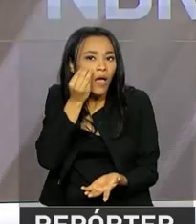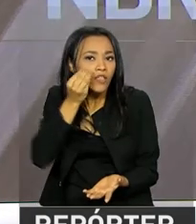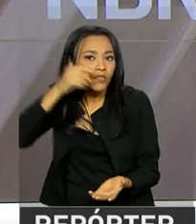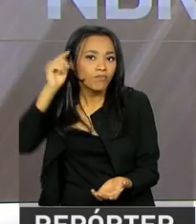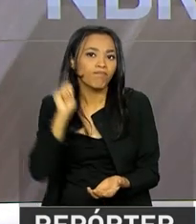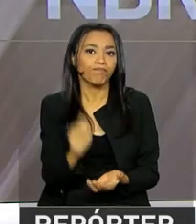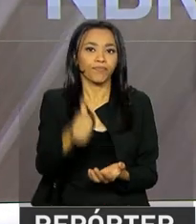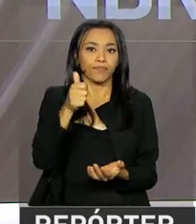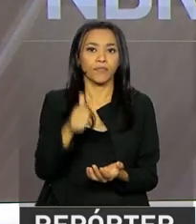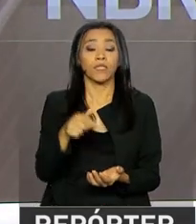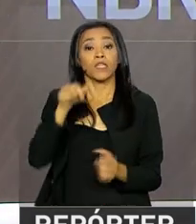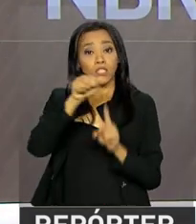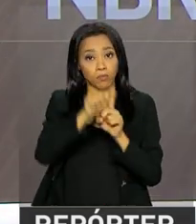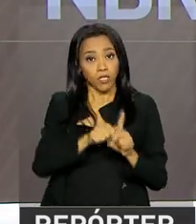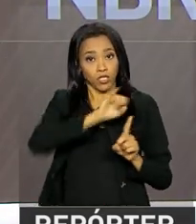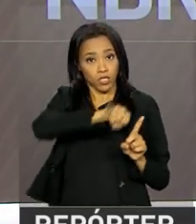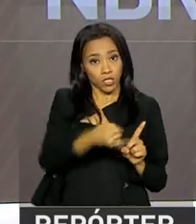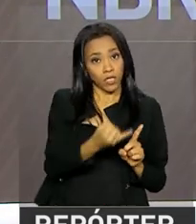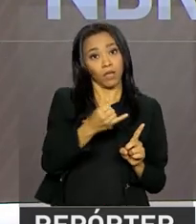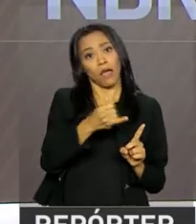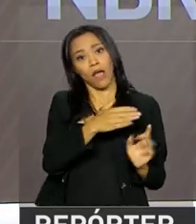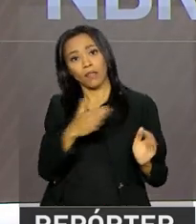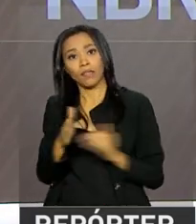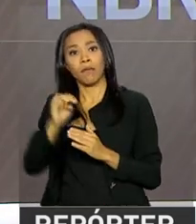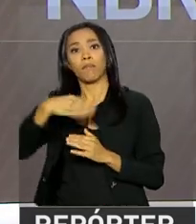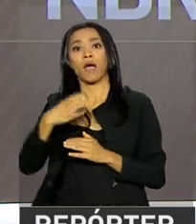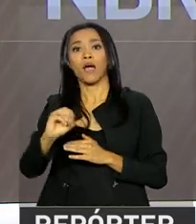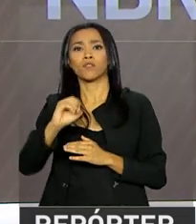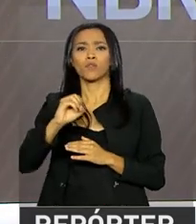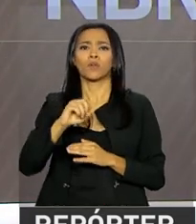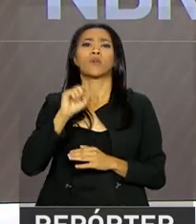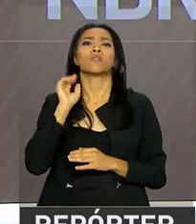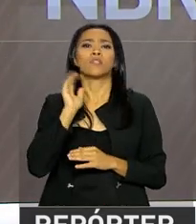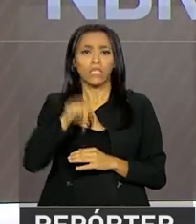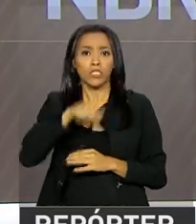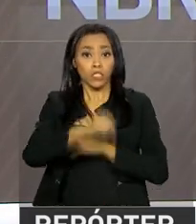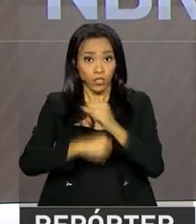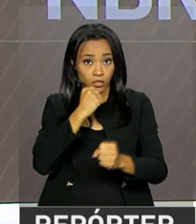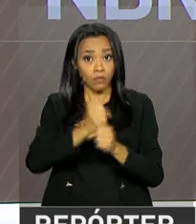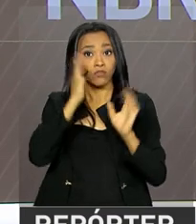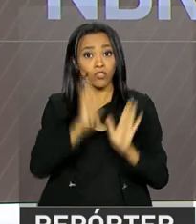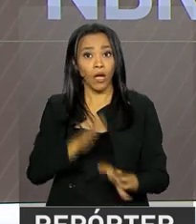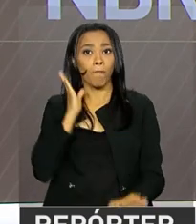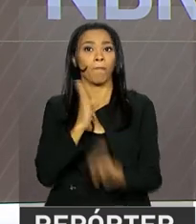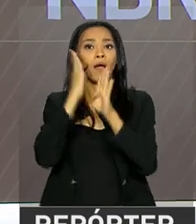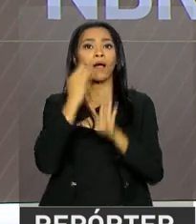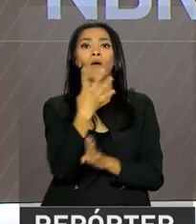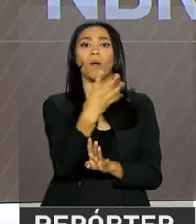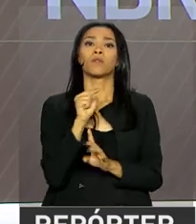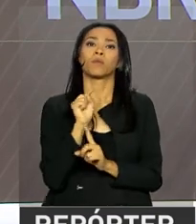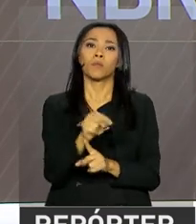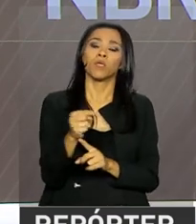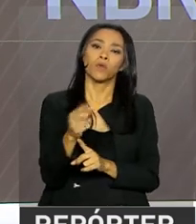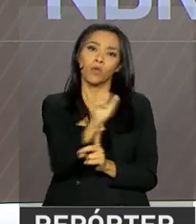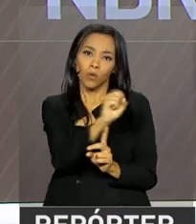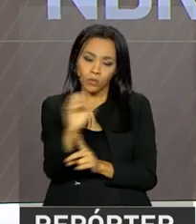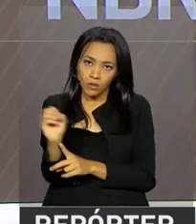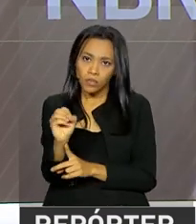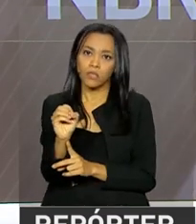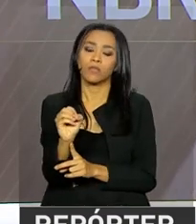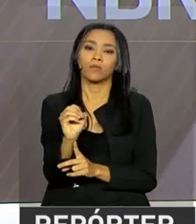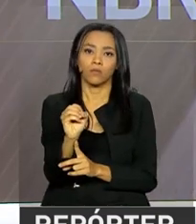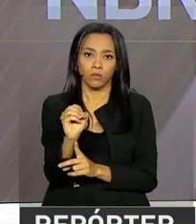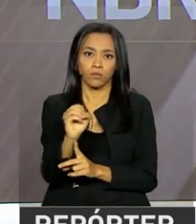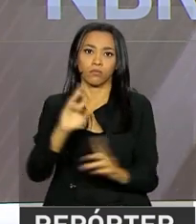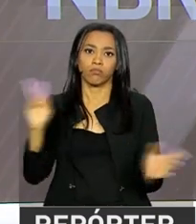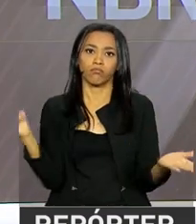março deste ano, foram registrados cerca de 4,8 mil casos de Zika no Brasil. Uma redução de quase 100